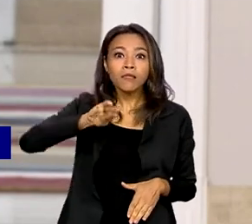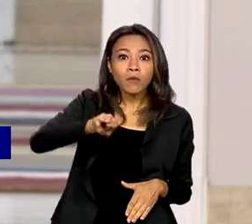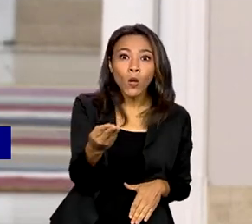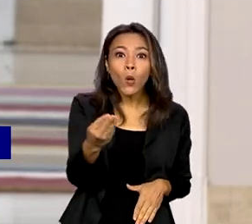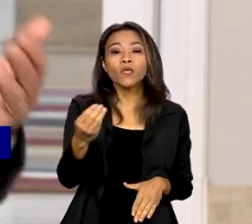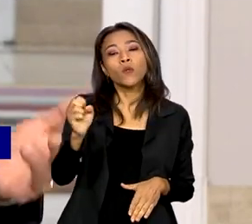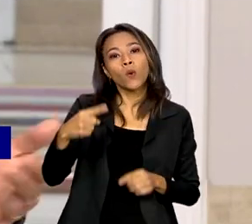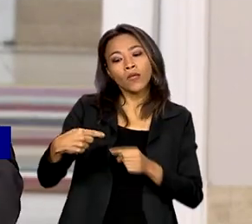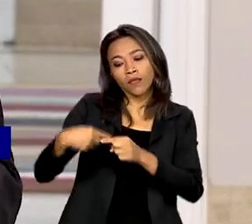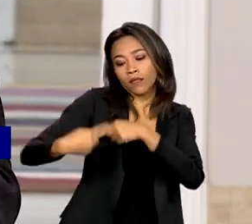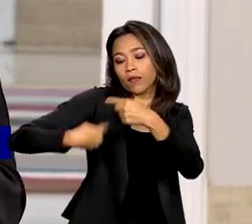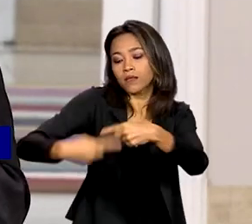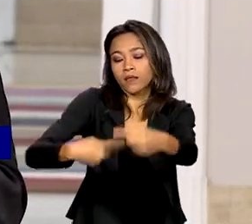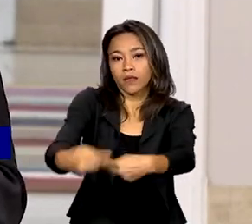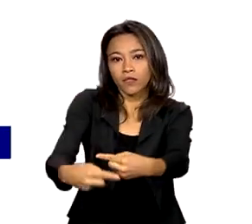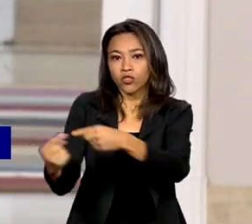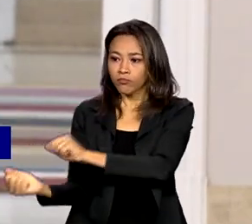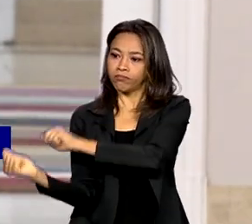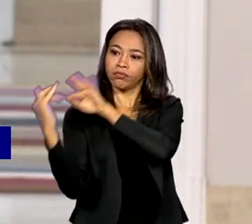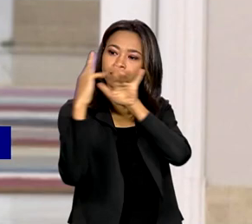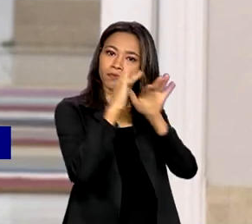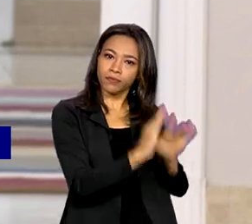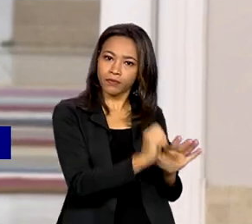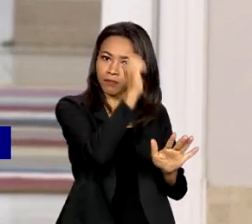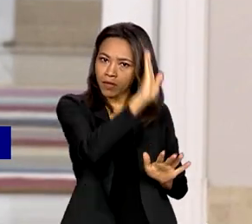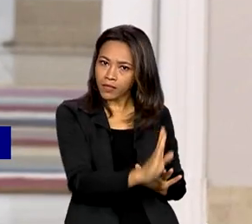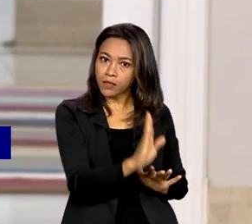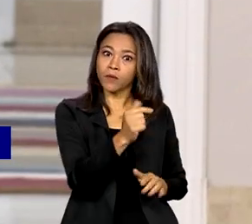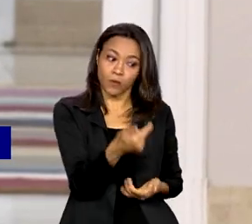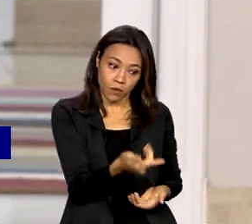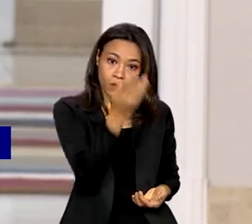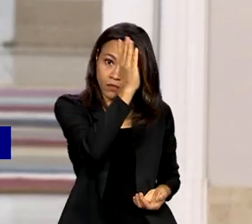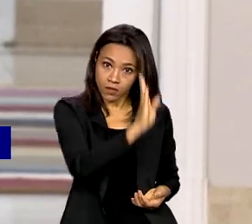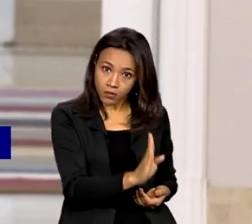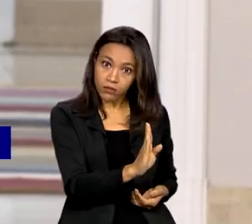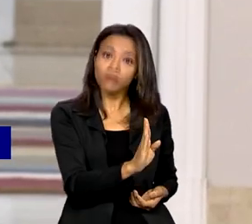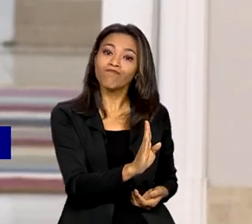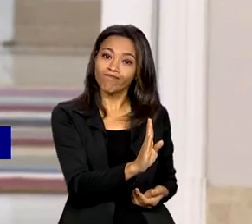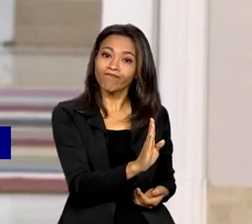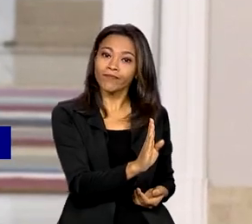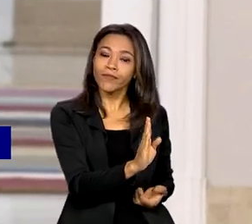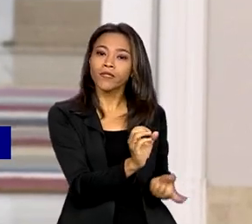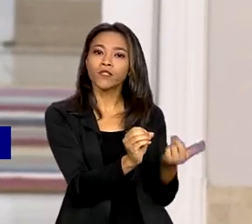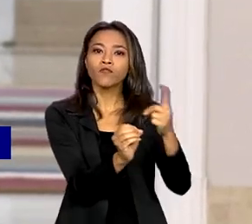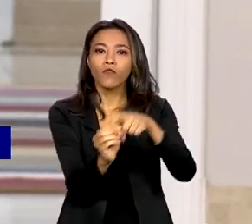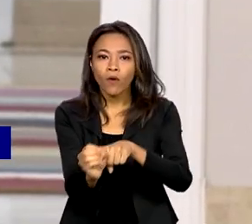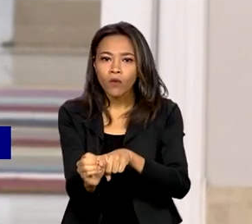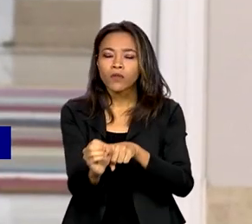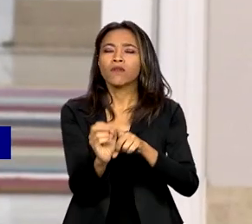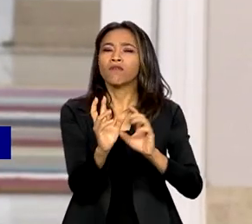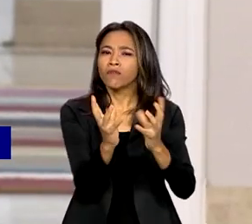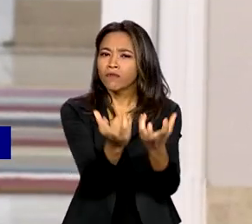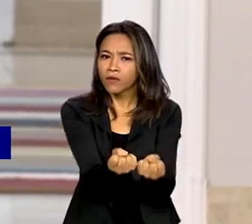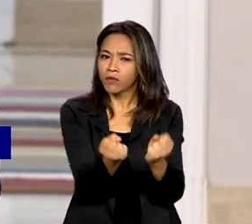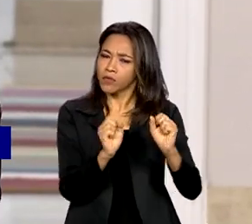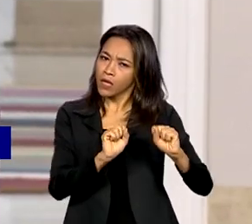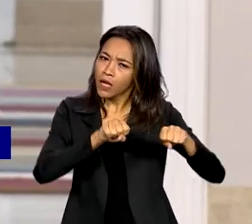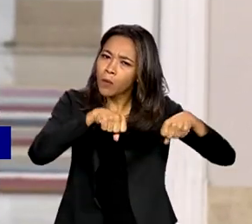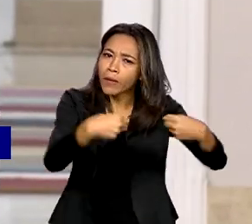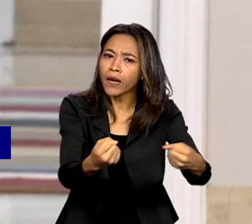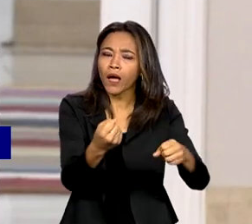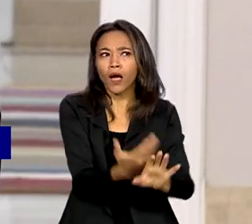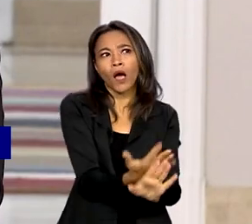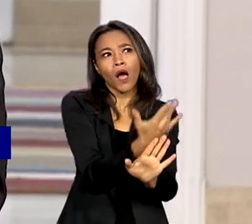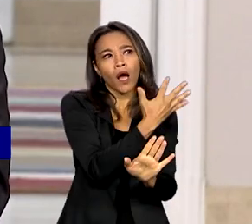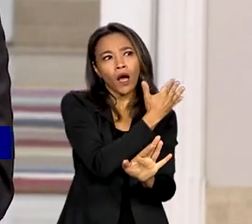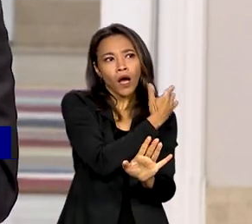de espanhóis estão no Brasil. O Brasil está de volta. A gente vai recuperar o que nós já tínhamos